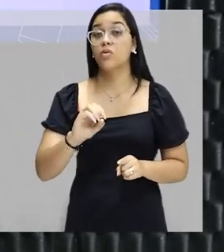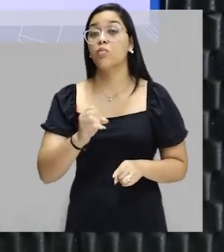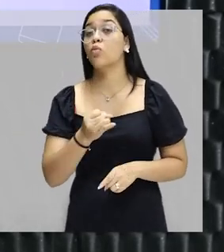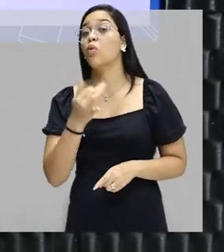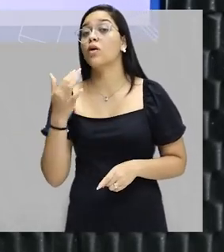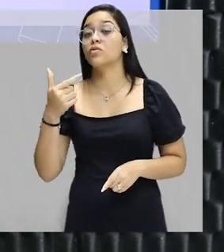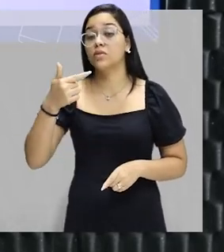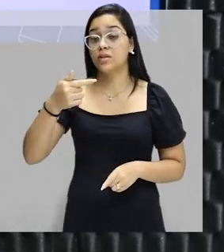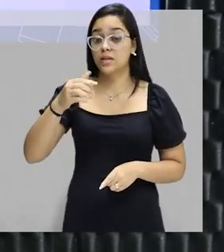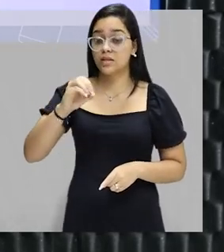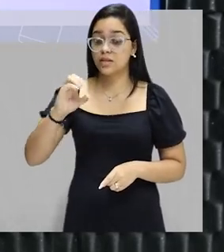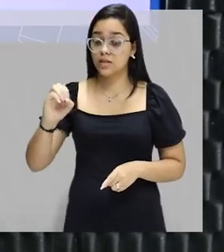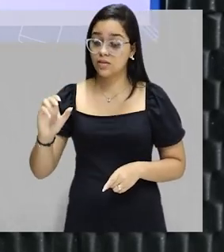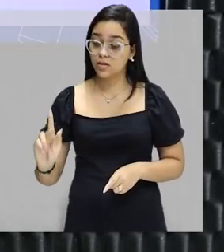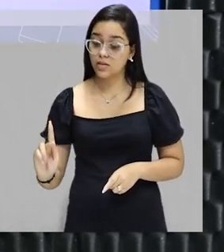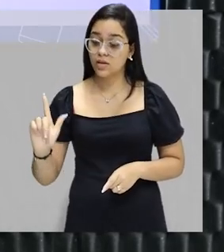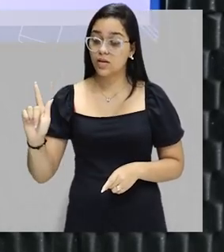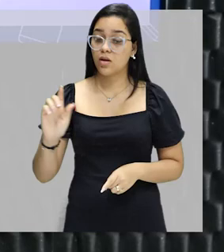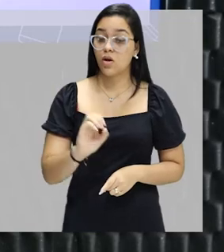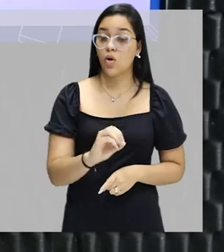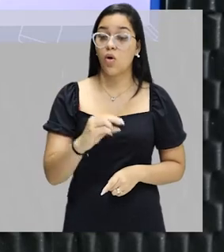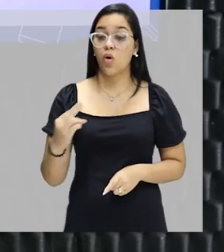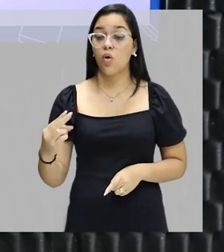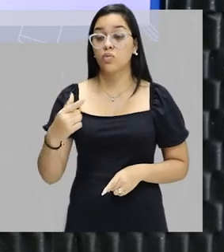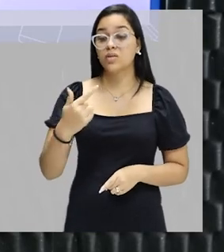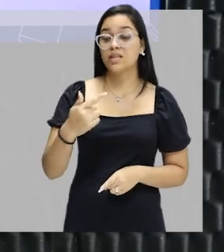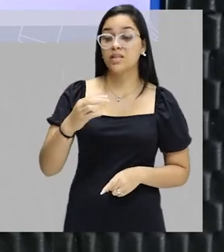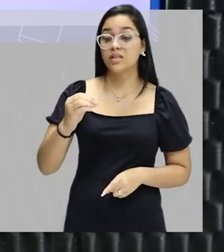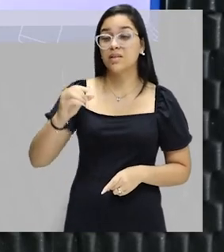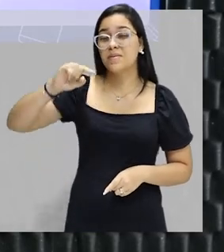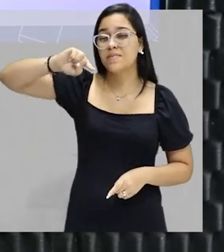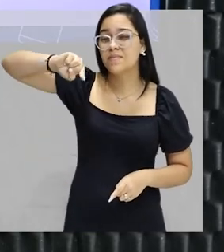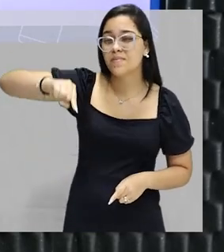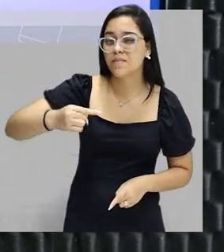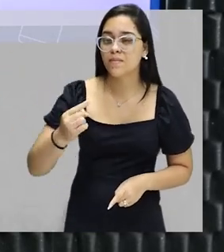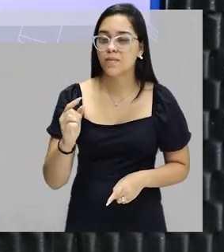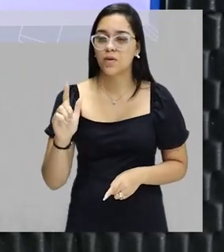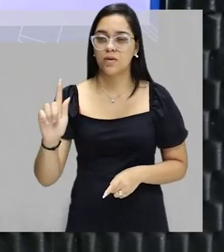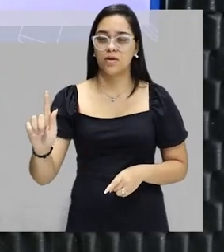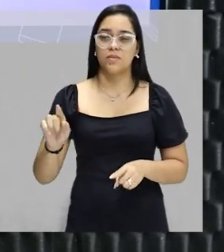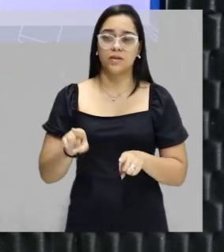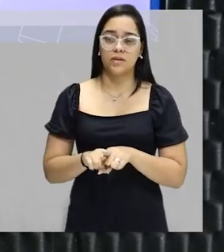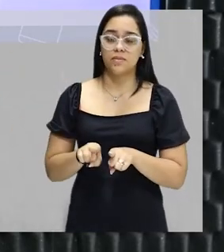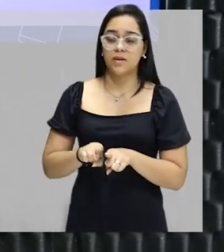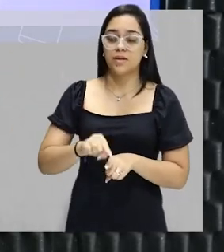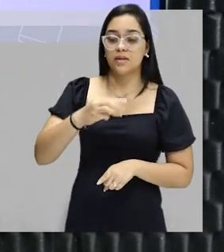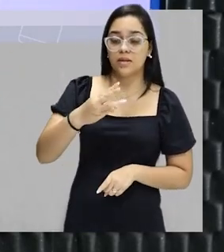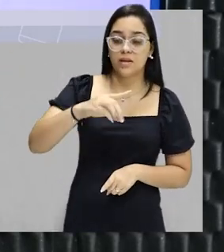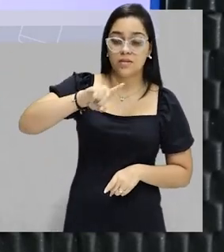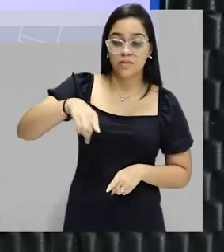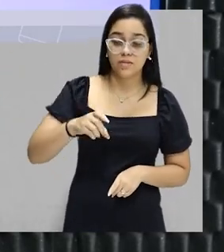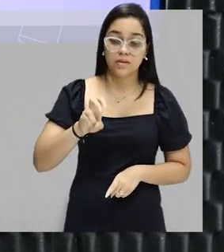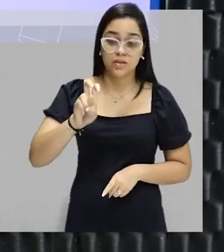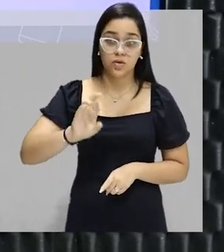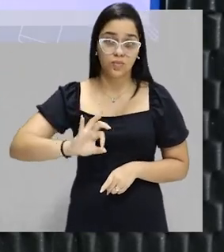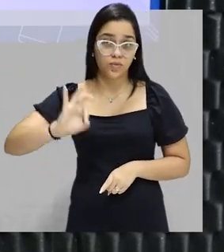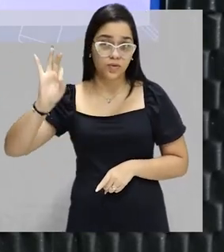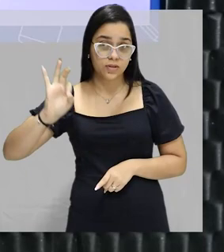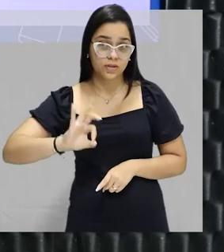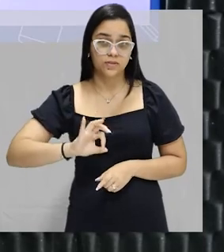ou então 700 mil gramas. E a porcentagem, 3,5%.